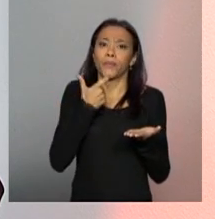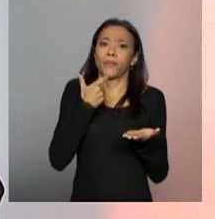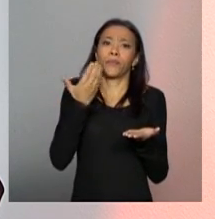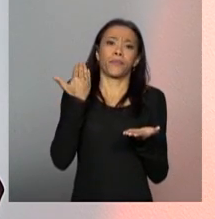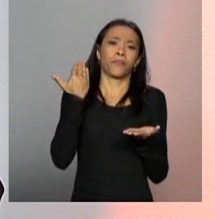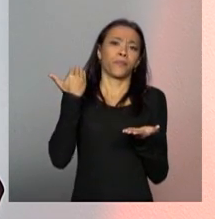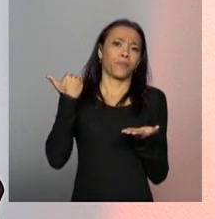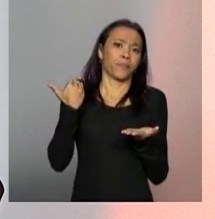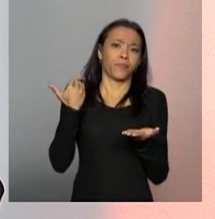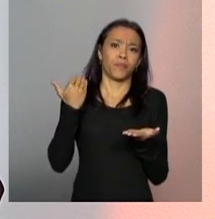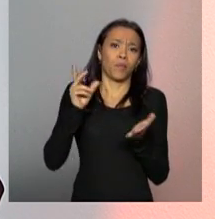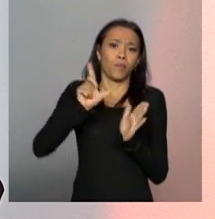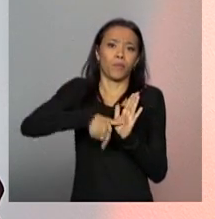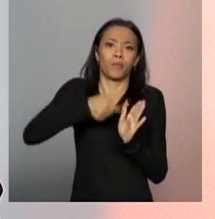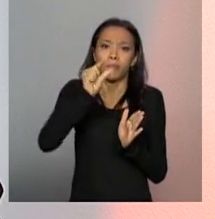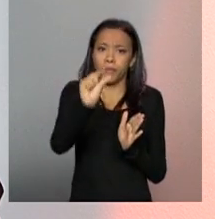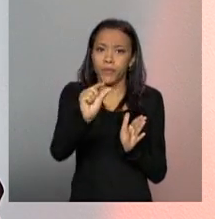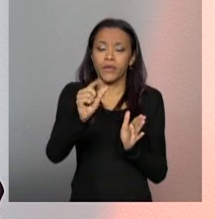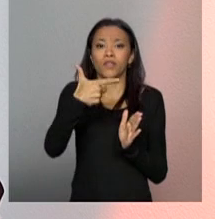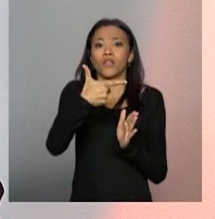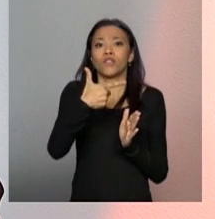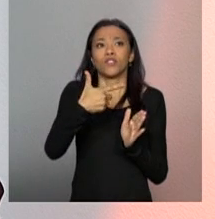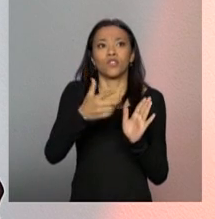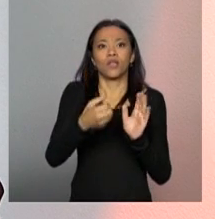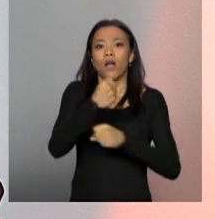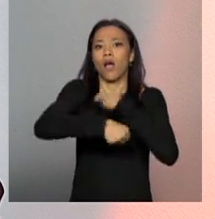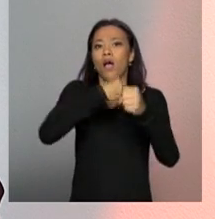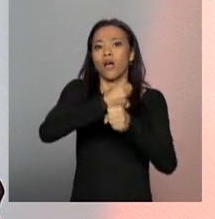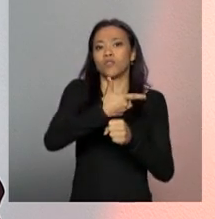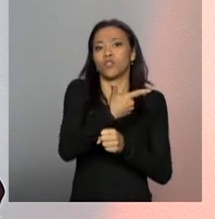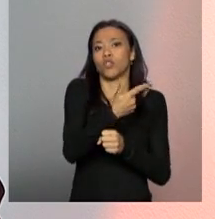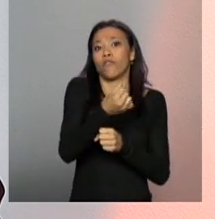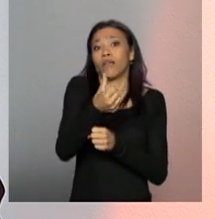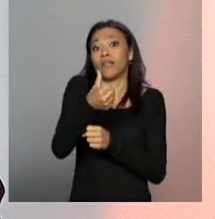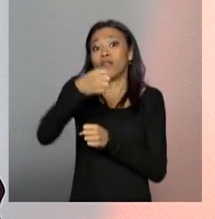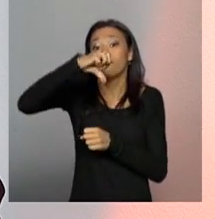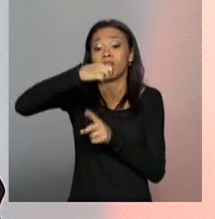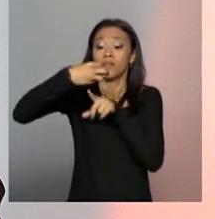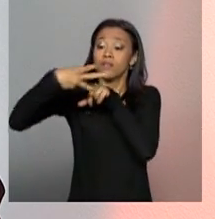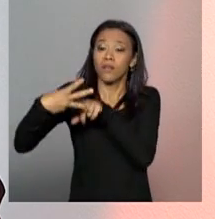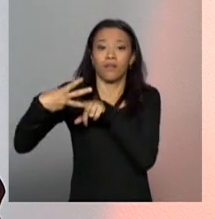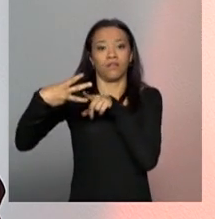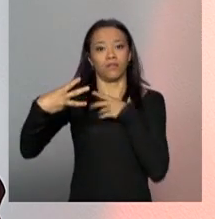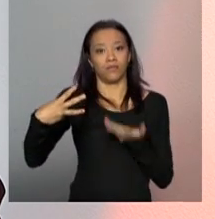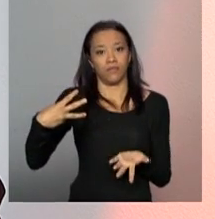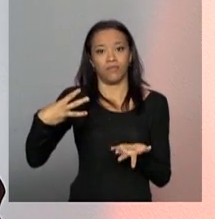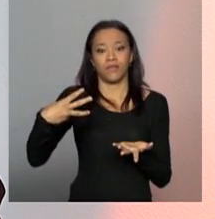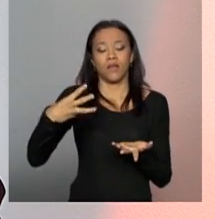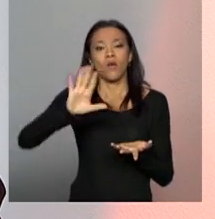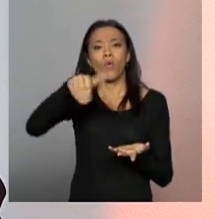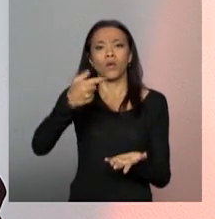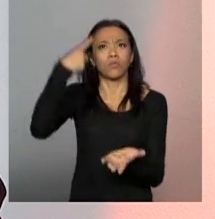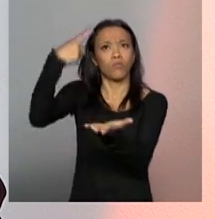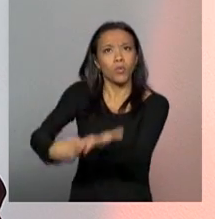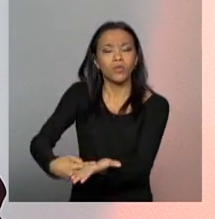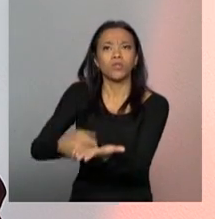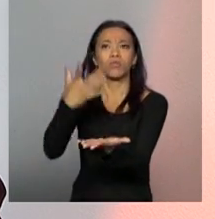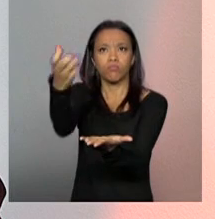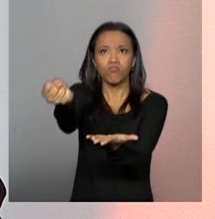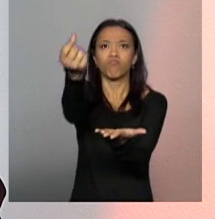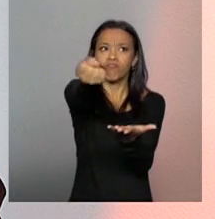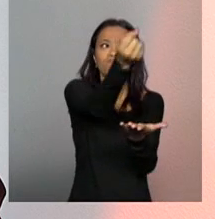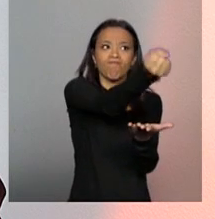assistência social, que foi de 93. Então existem estados e municípios que, quando ficou pactuado, que deveria se implantar